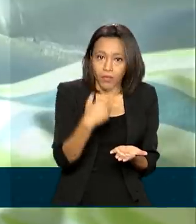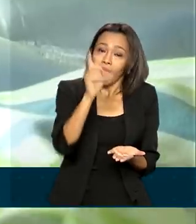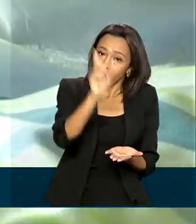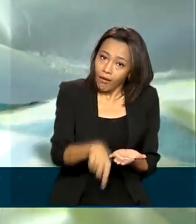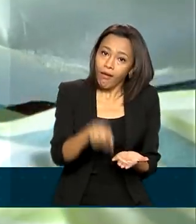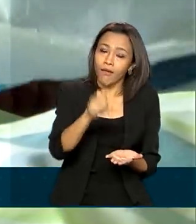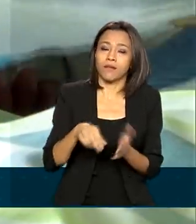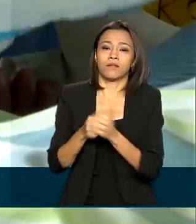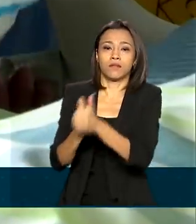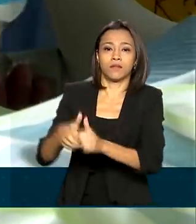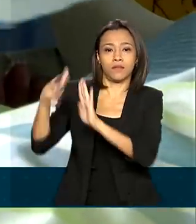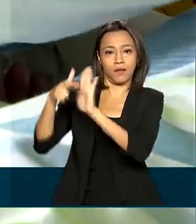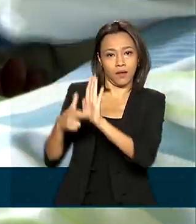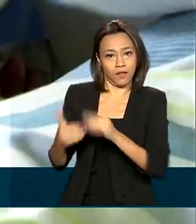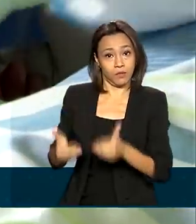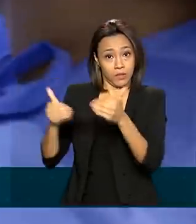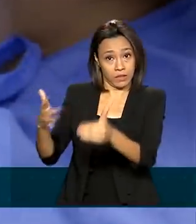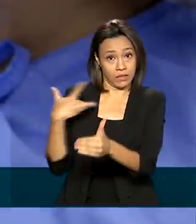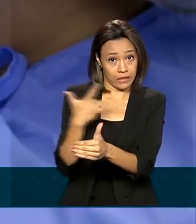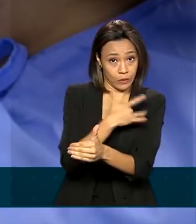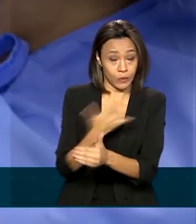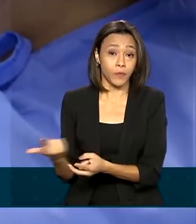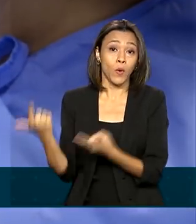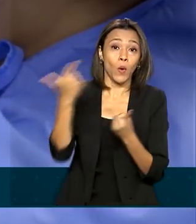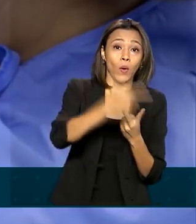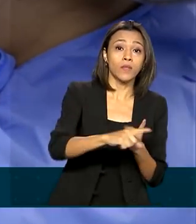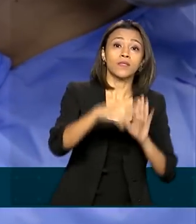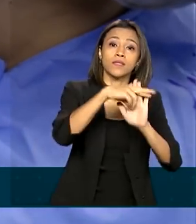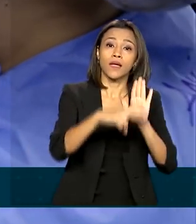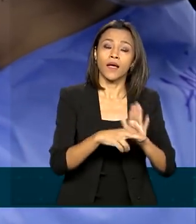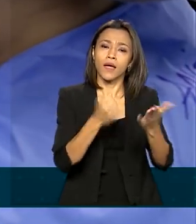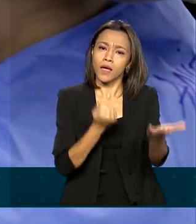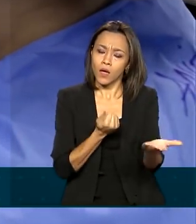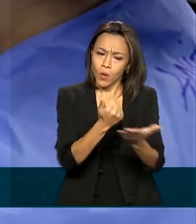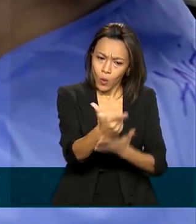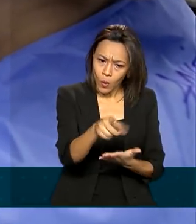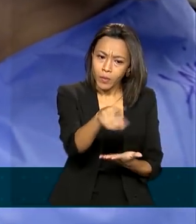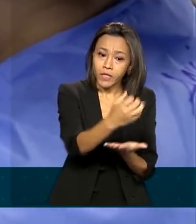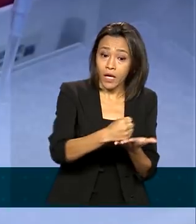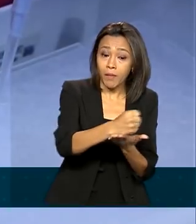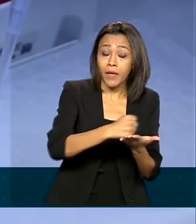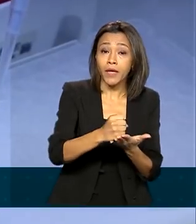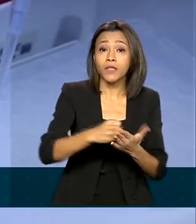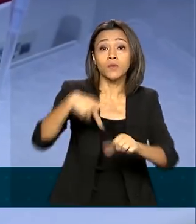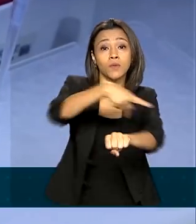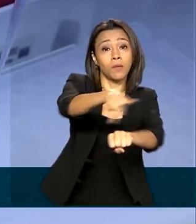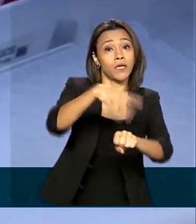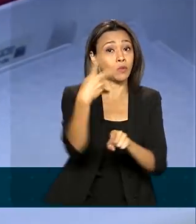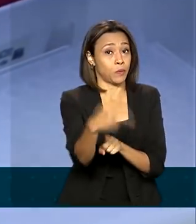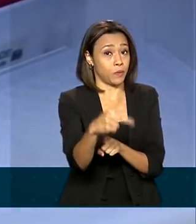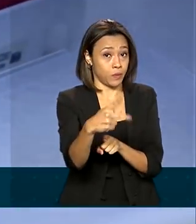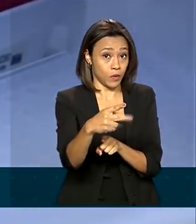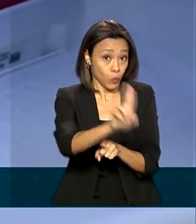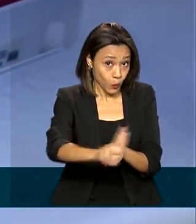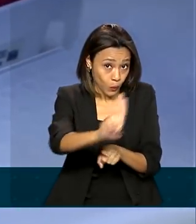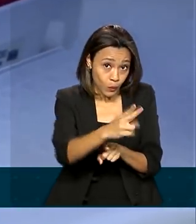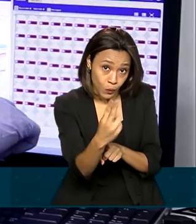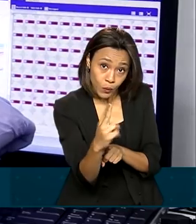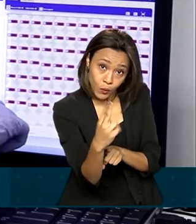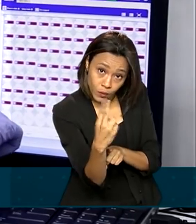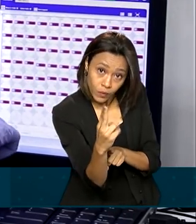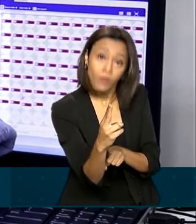segundo o Ministério. Outra medida adotada foi a compra de medicamentos do Uruguai. Além disso, o Ministério faz o